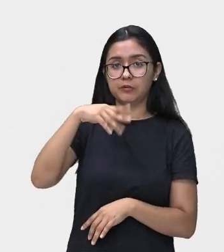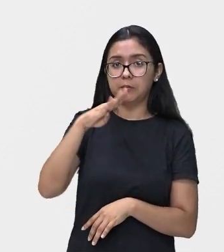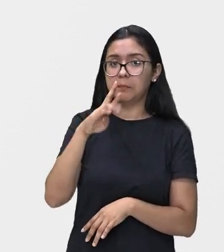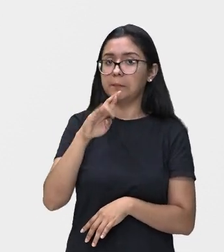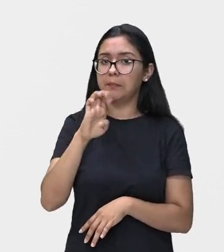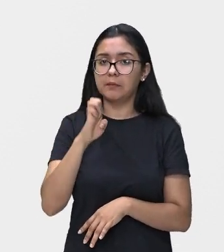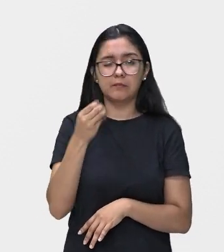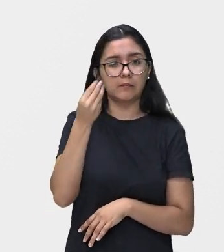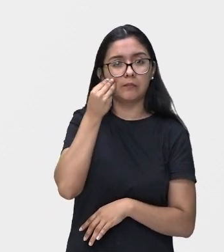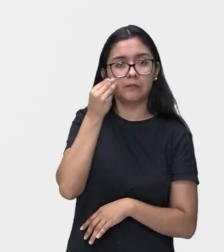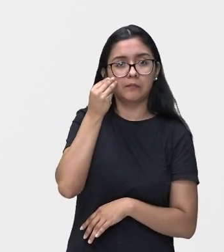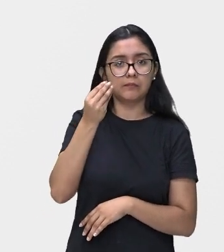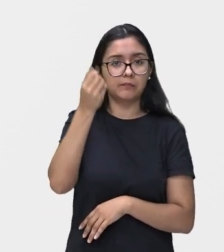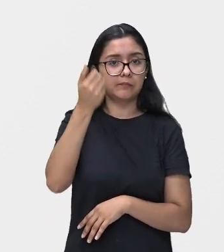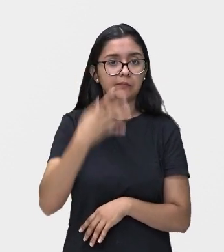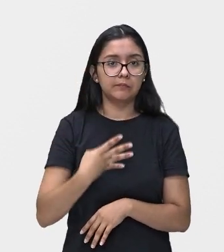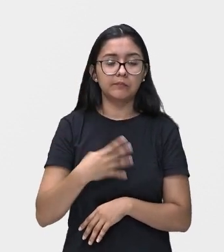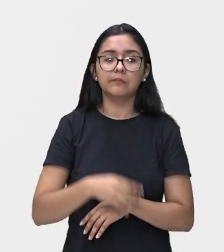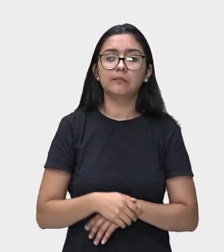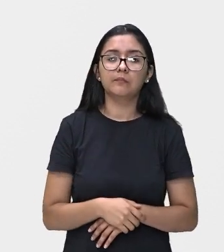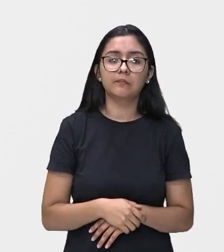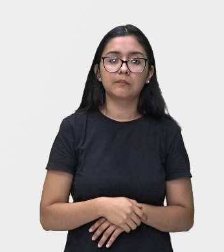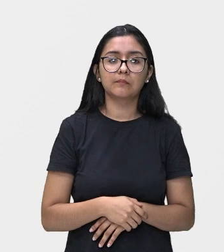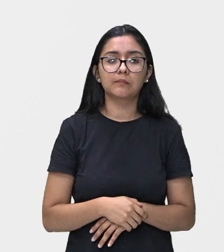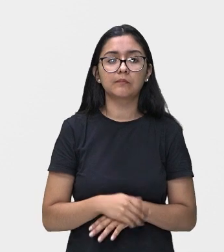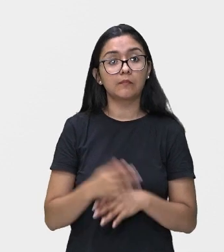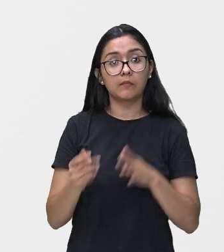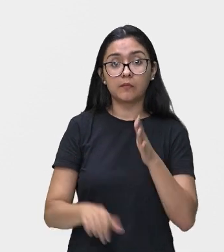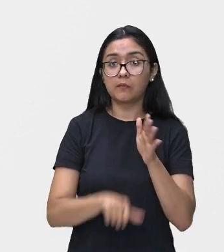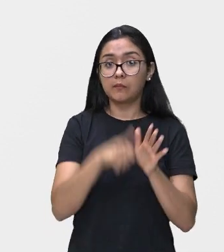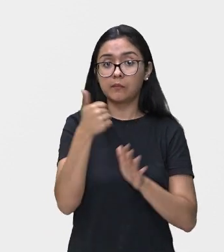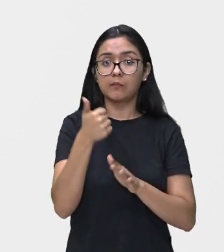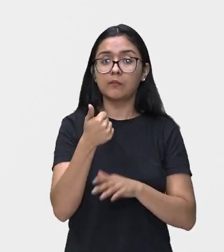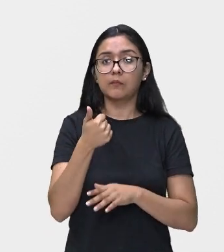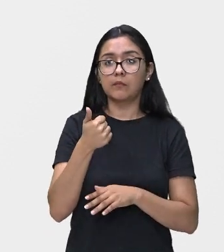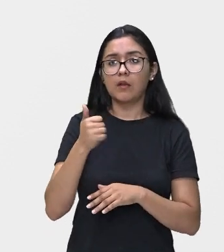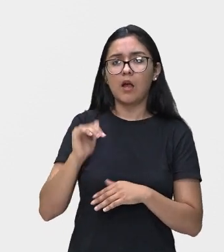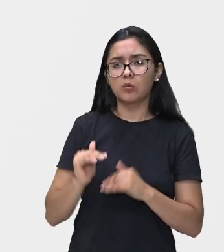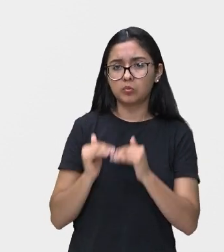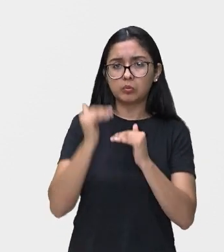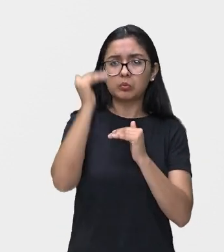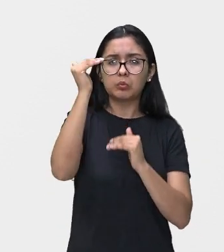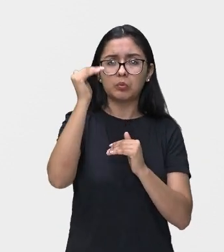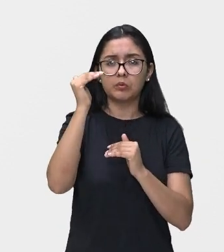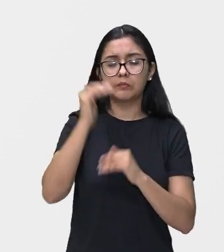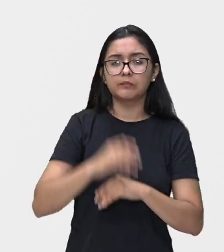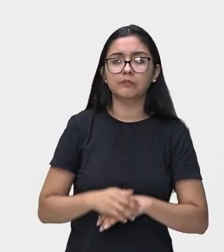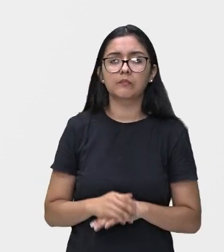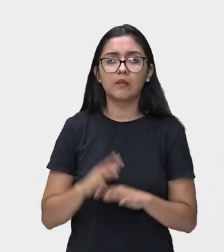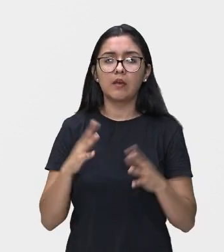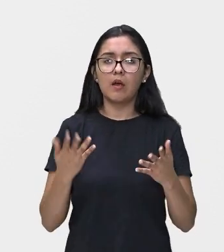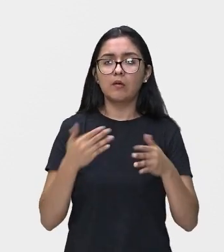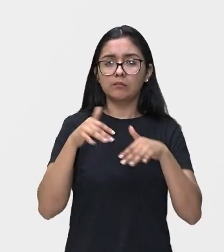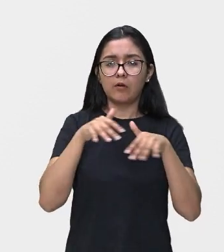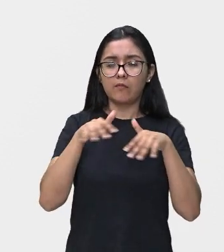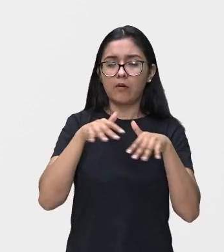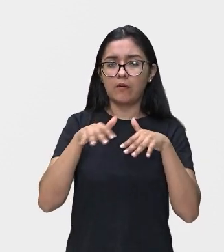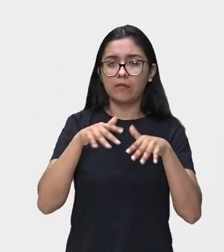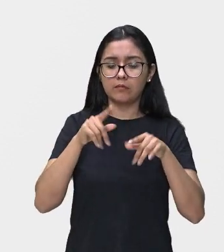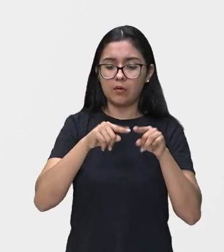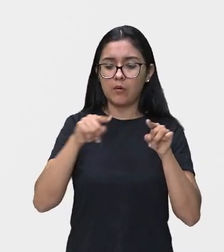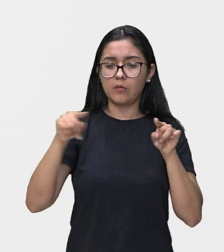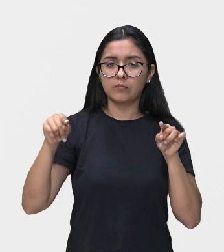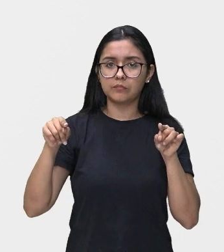elementos do som. Bem, a vai conceituar a altura. Que é a frequência de vibração de uma onda